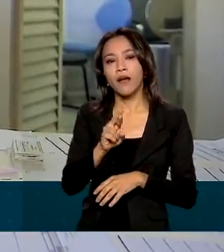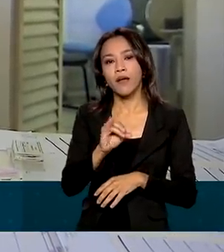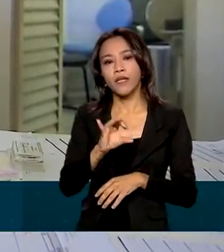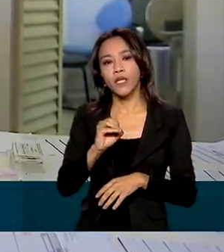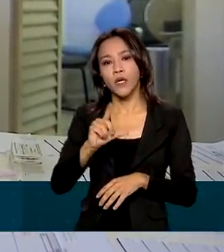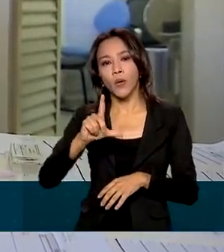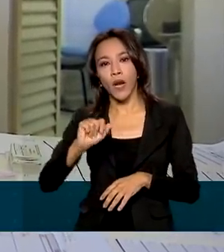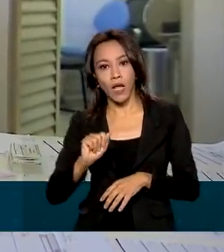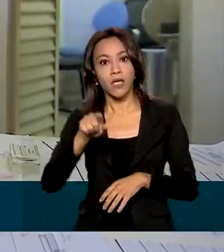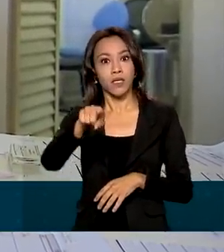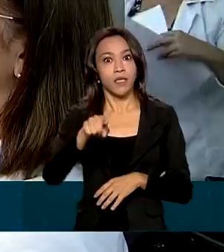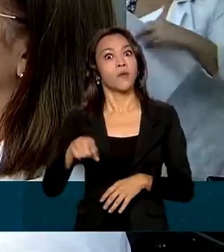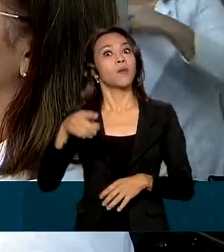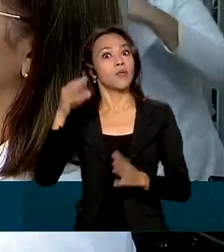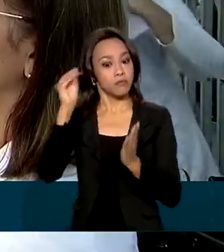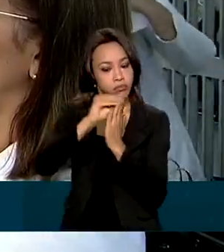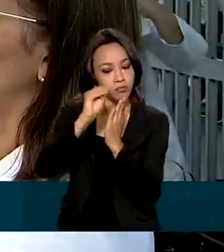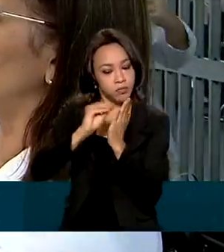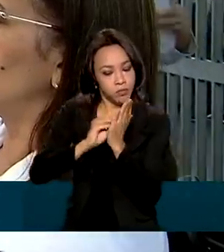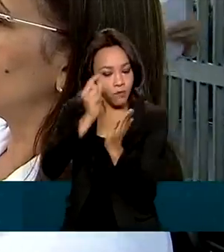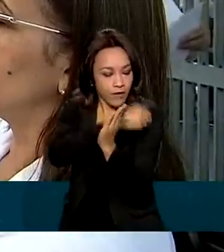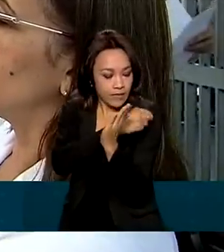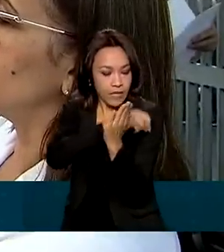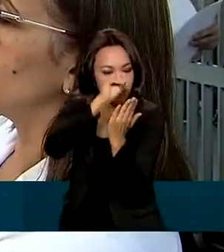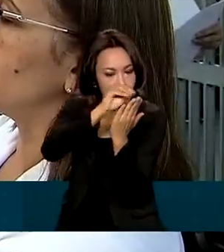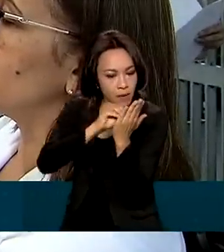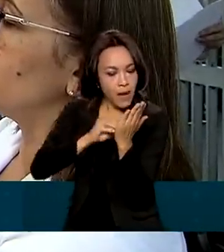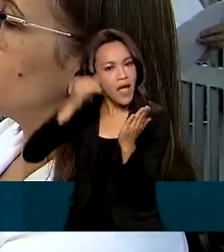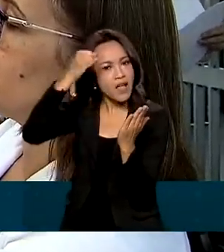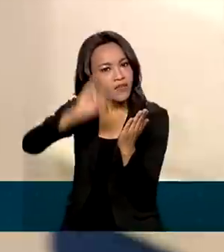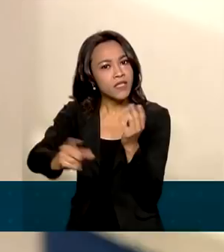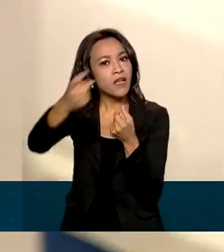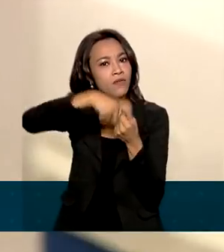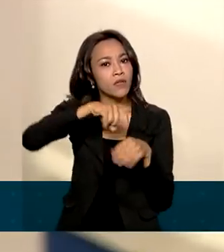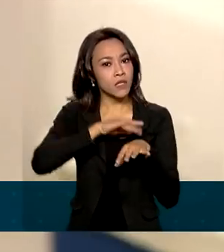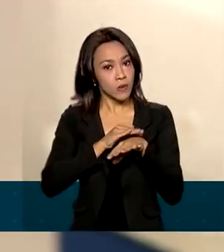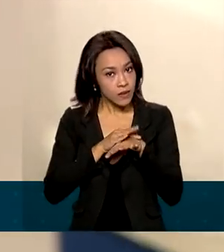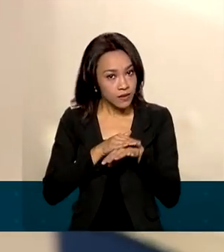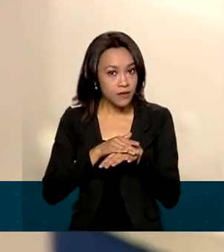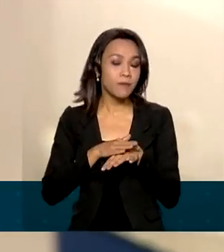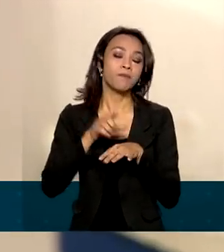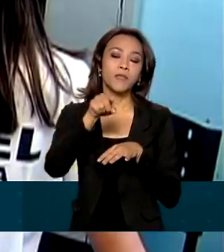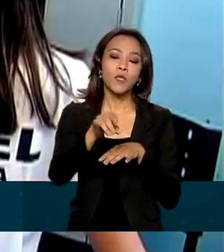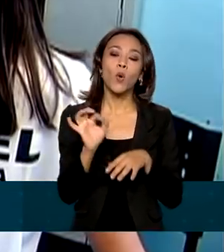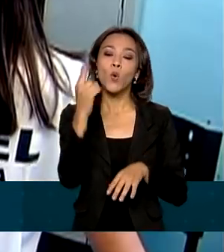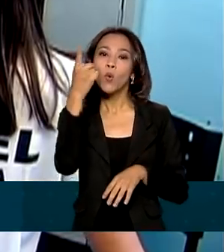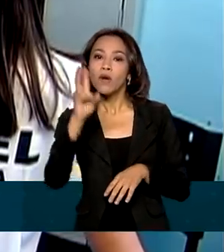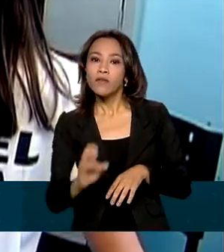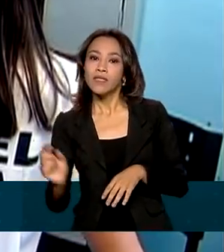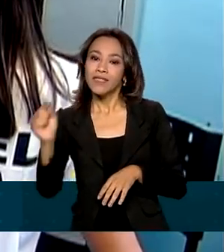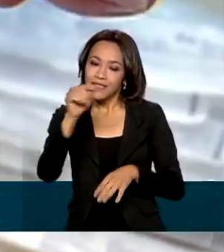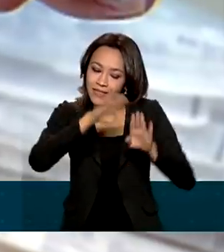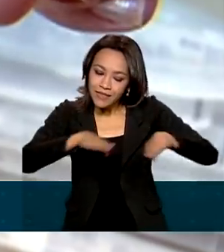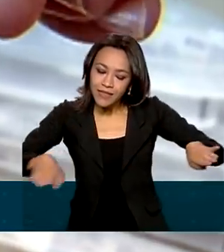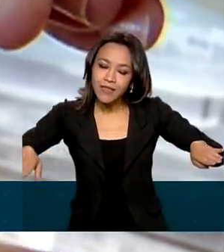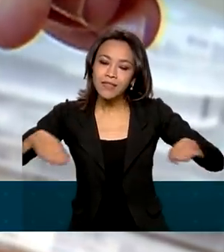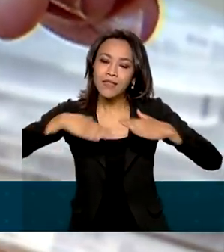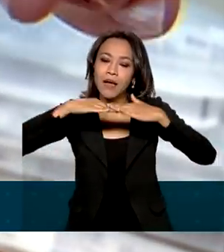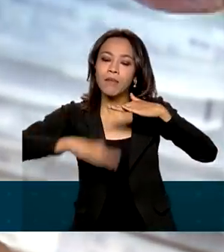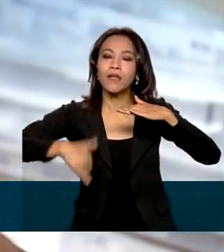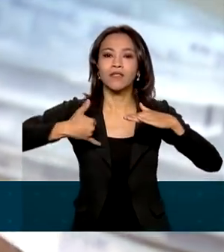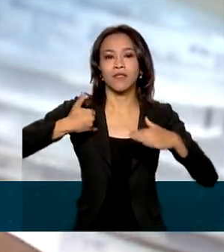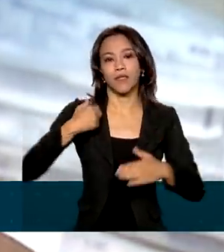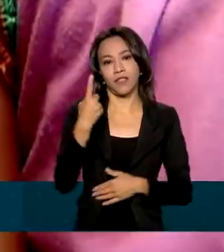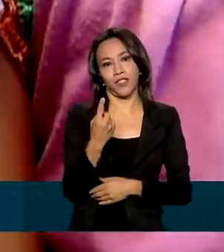evita o retorno delas. A multivacinação garante de uma só vez a imunização dos brasileirinhos abaixo de